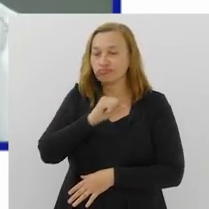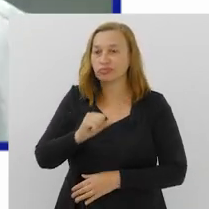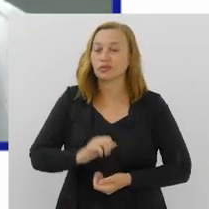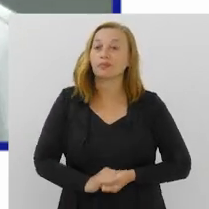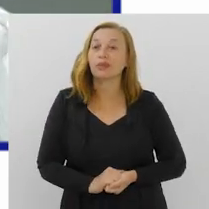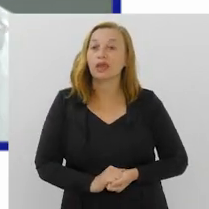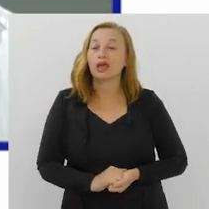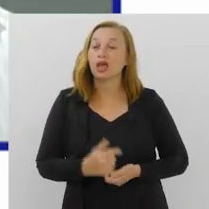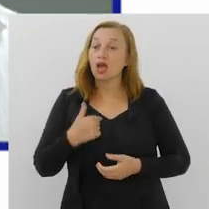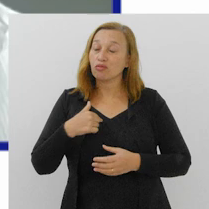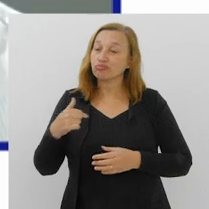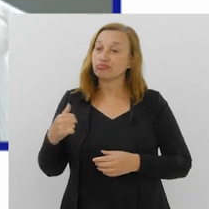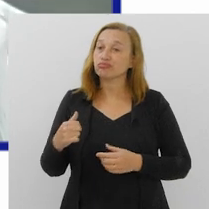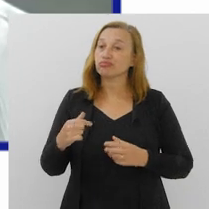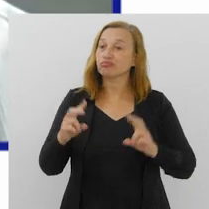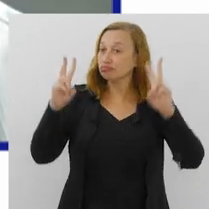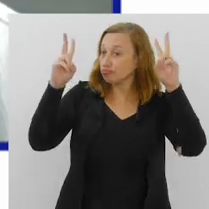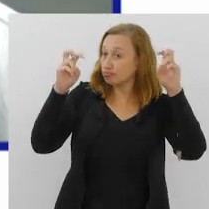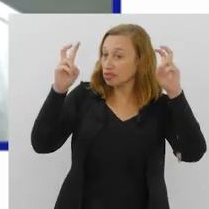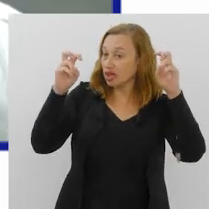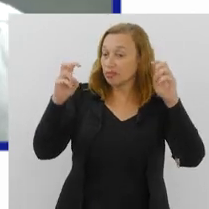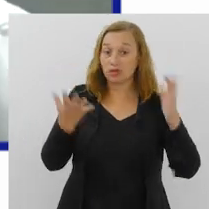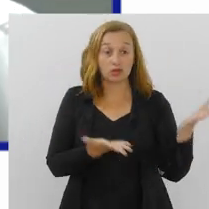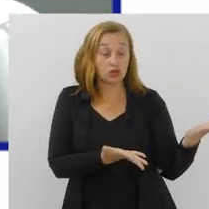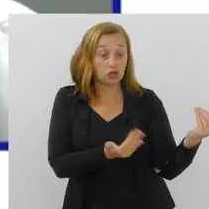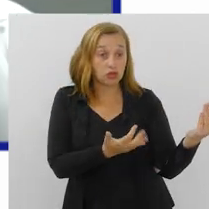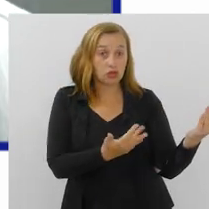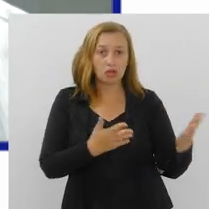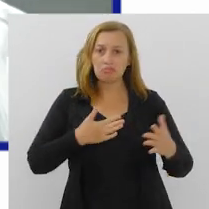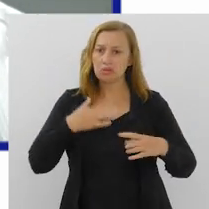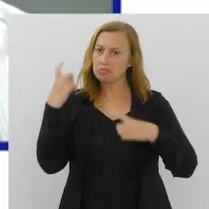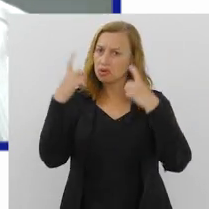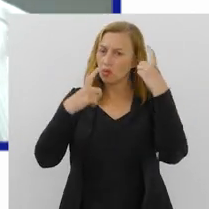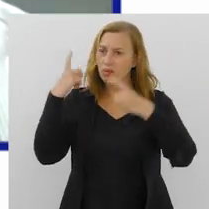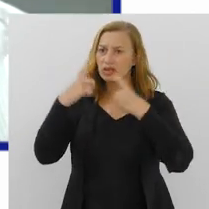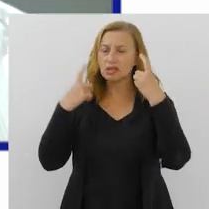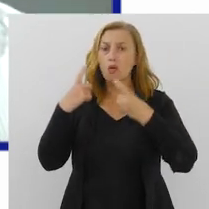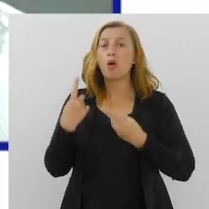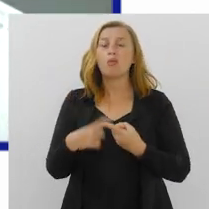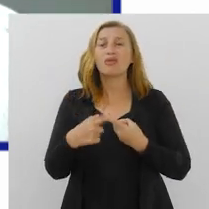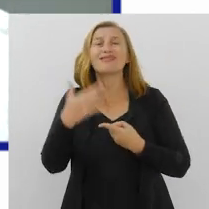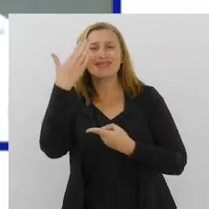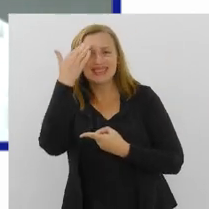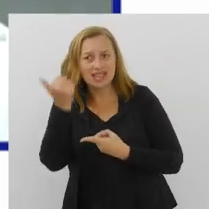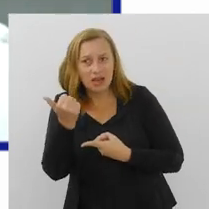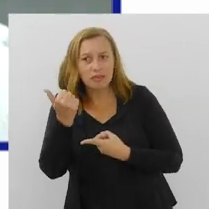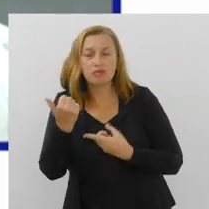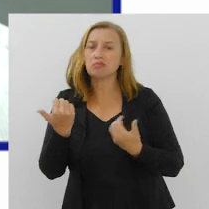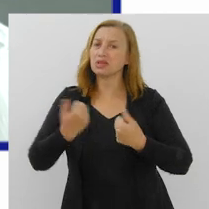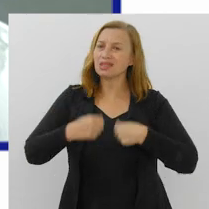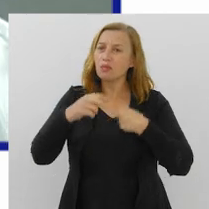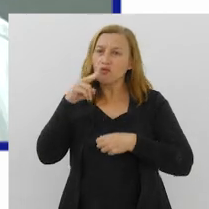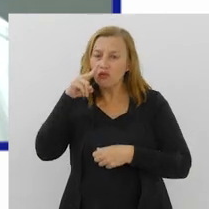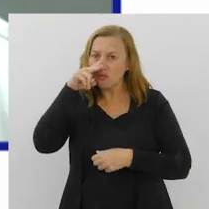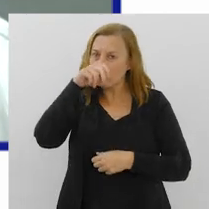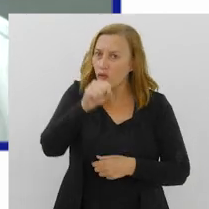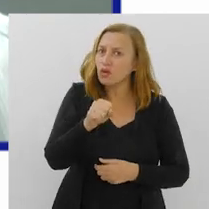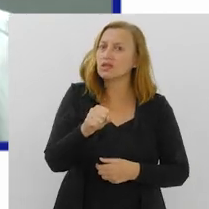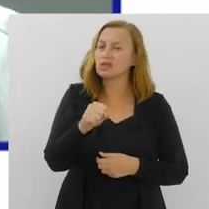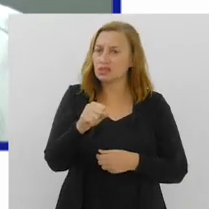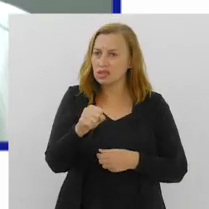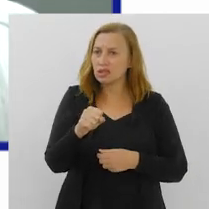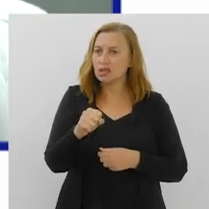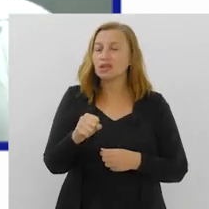da juventude sempre foi a minha bandeira, minha preocupação, porque a gente sabe que nós temos que fortalecer a